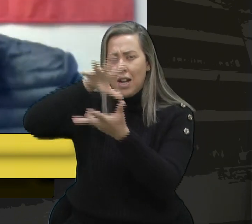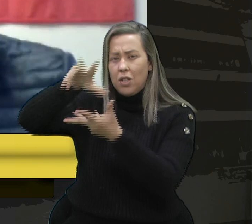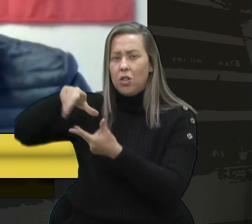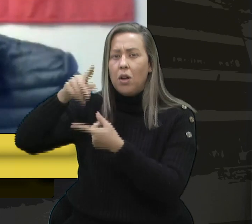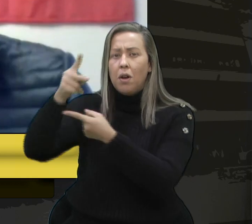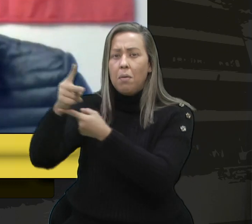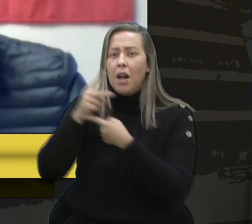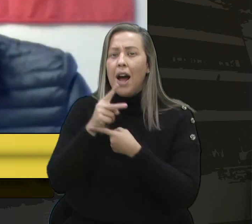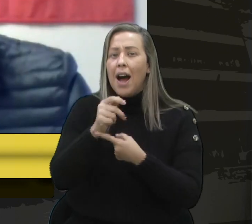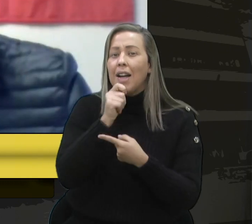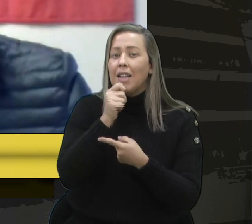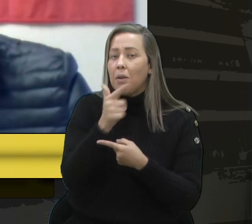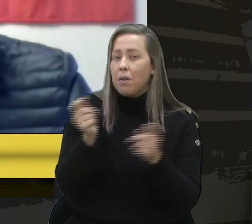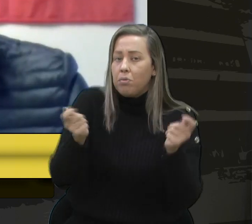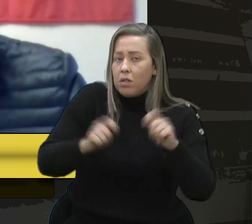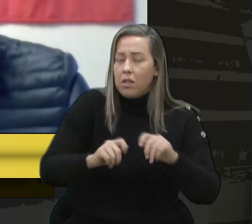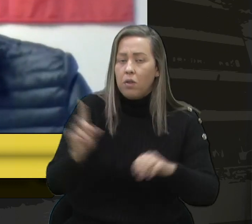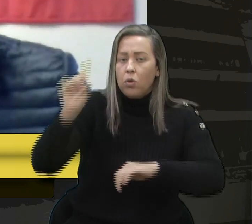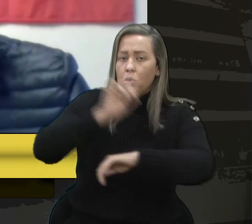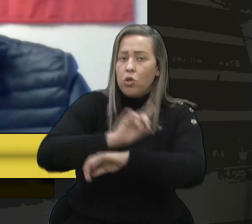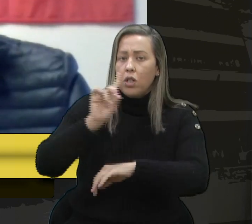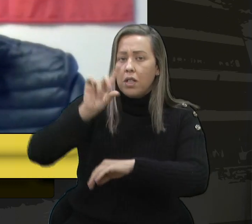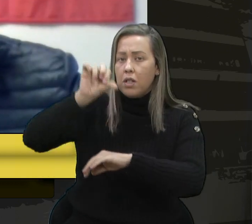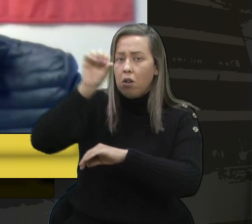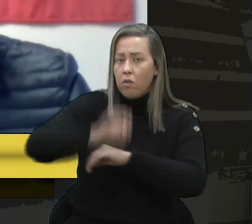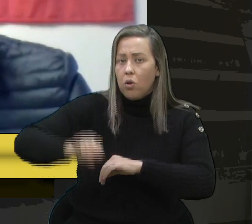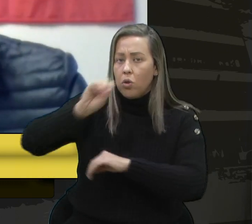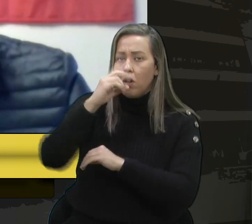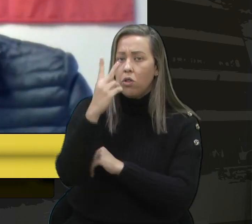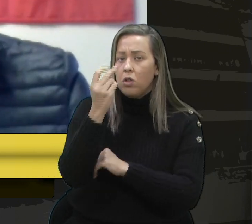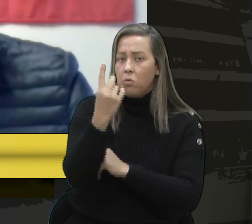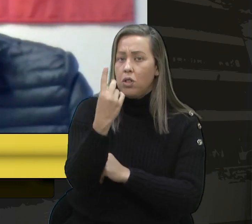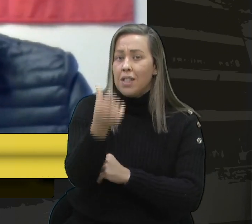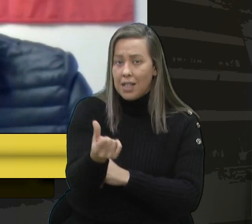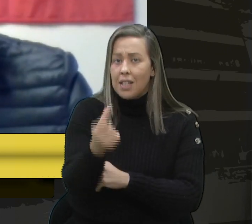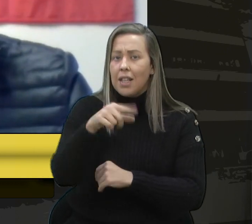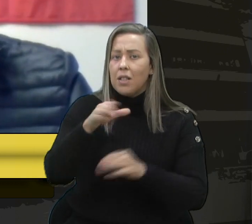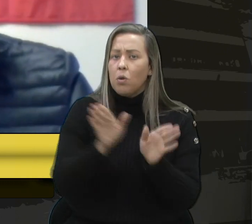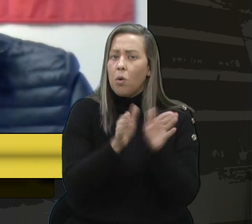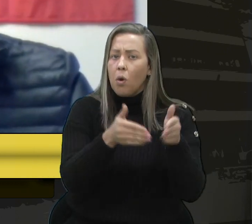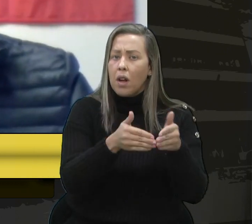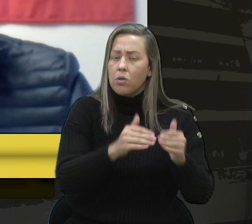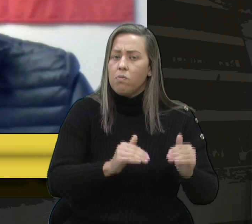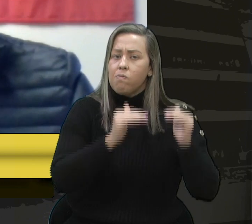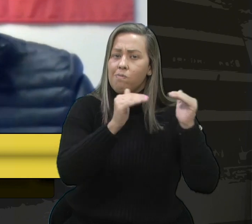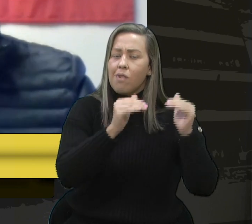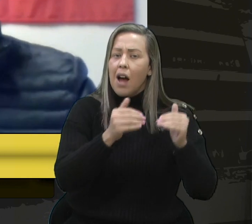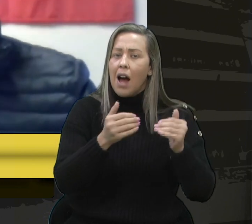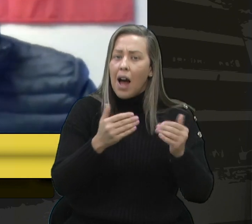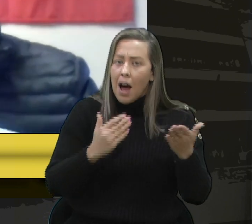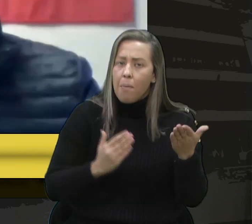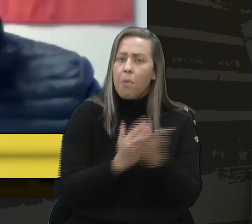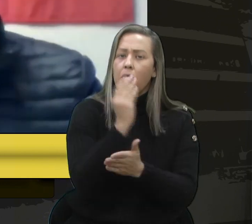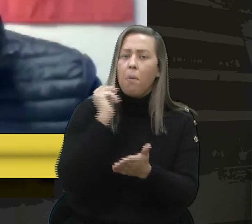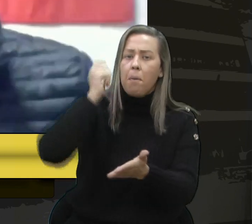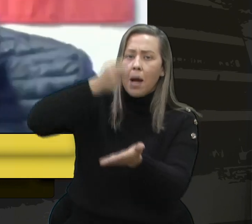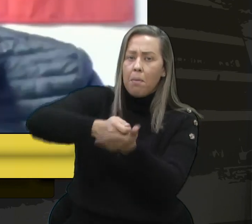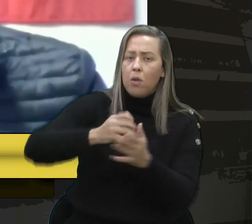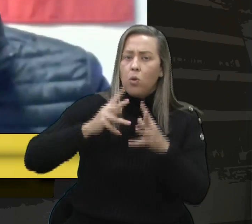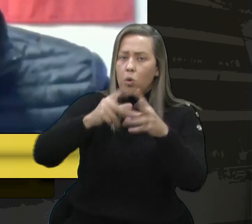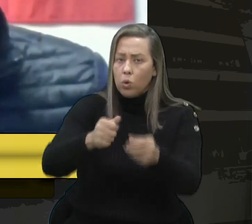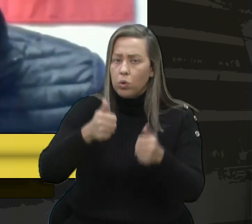empréstimo ainda não era possível. No dia 19 de outubro de 2016, o Congresso aprovou o pagamento desses débitos.